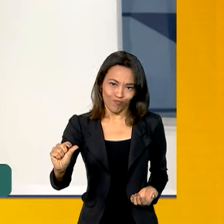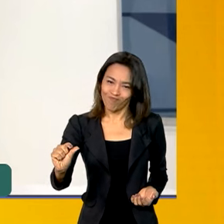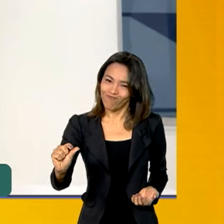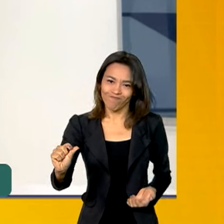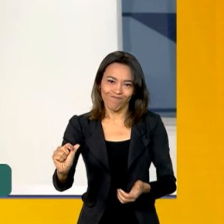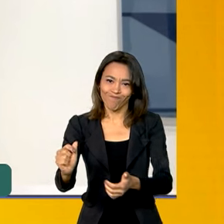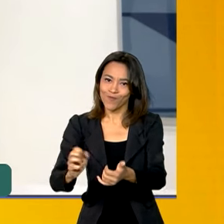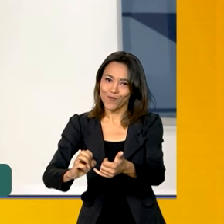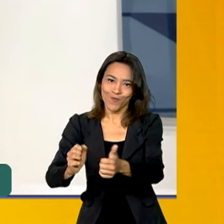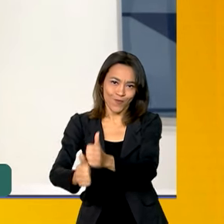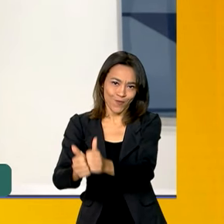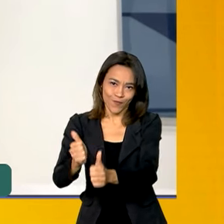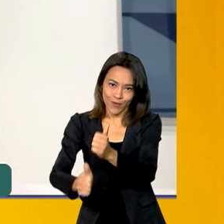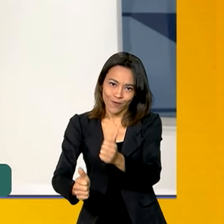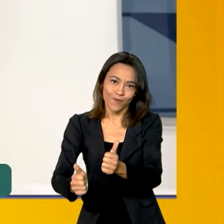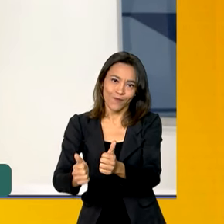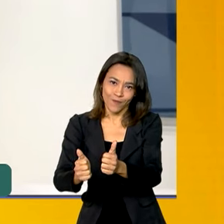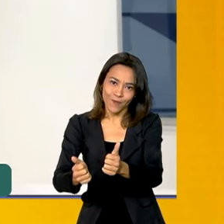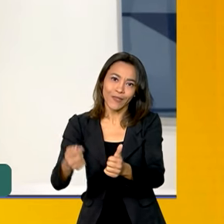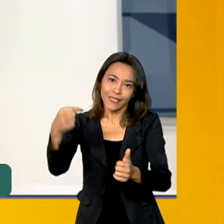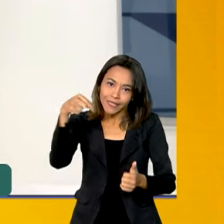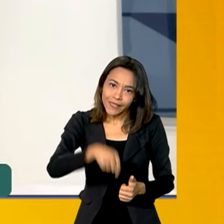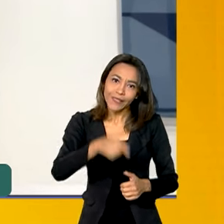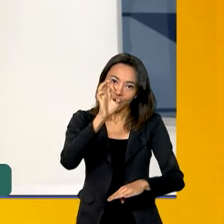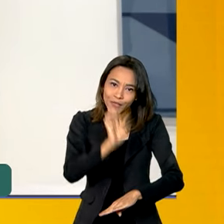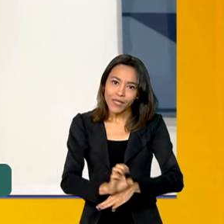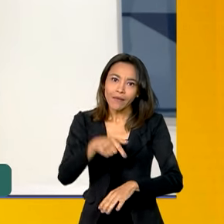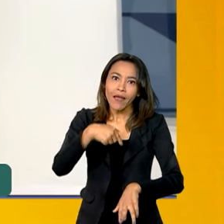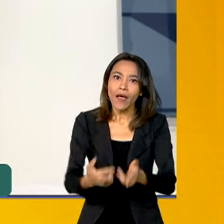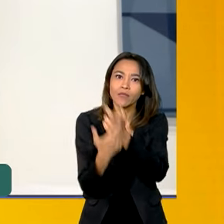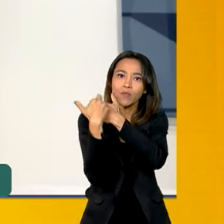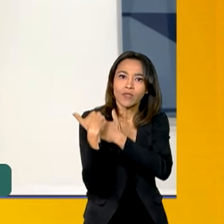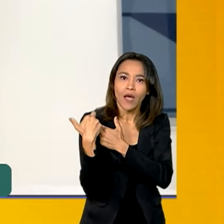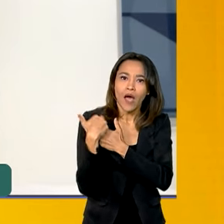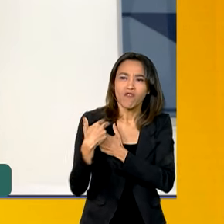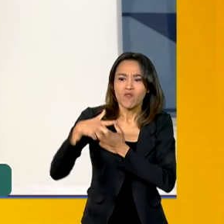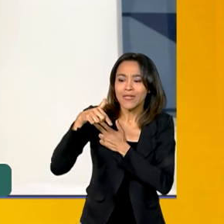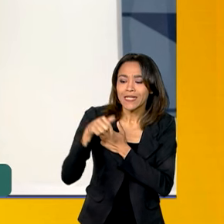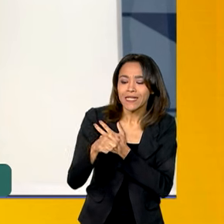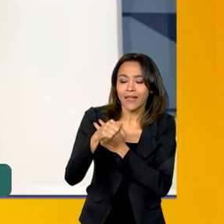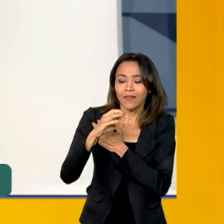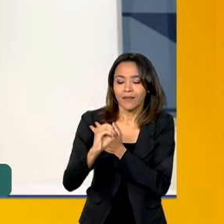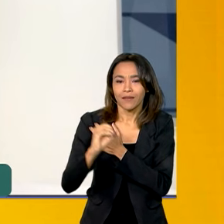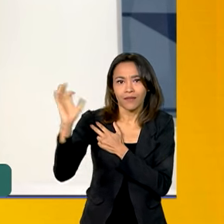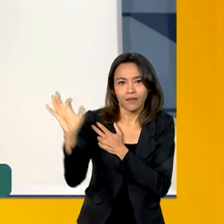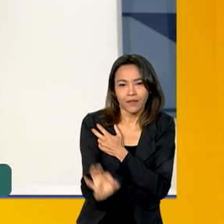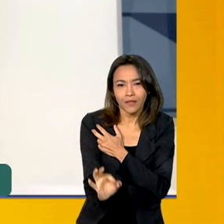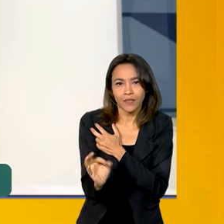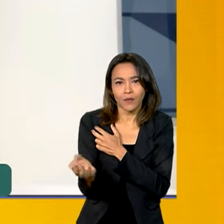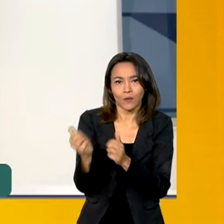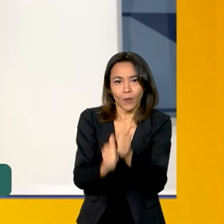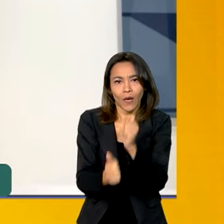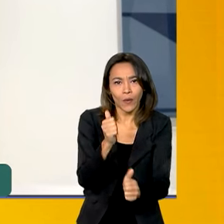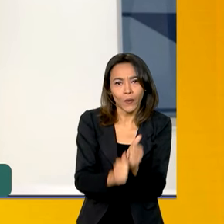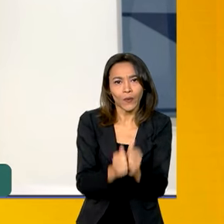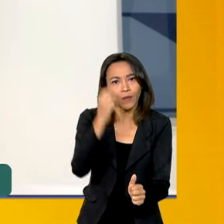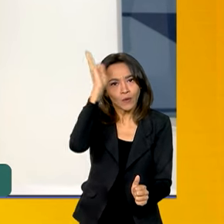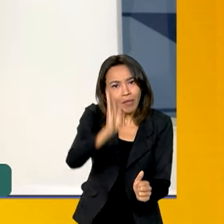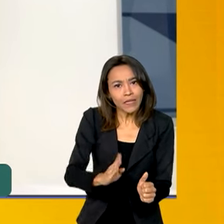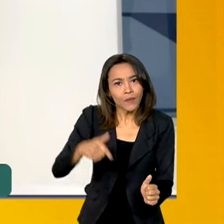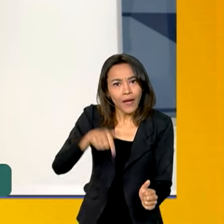situação aqui no Rio Grande do Sul, que é o estado responsável pela produção de 70% do arroz nacional,